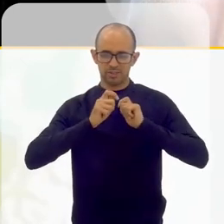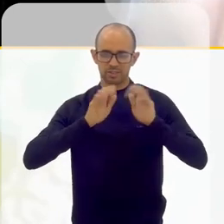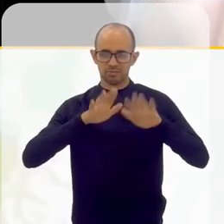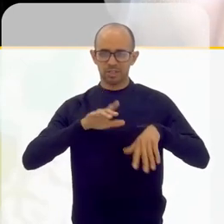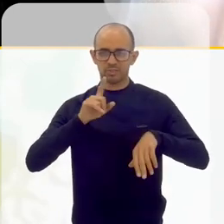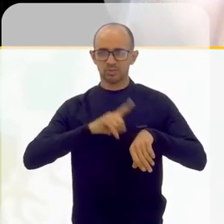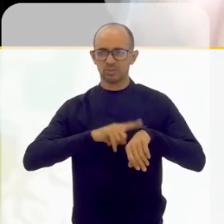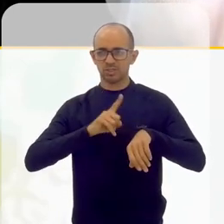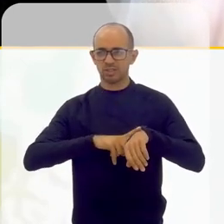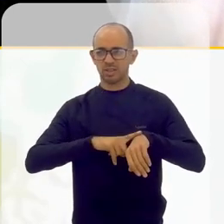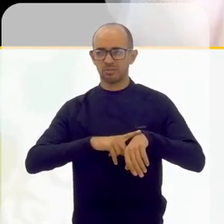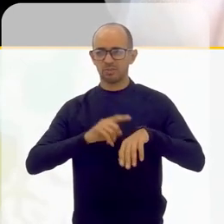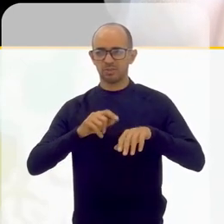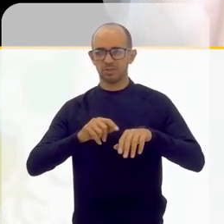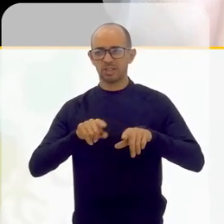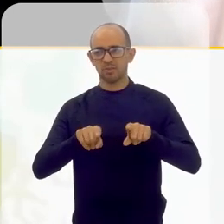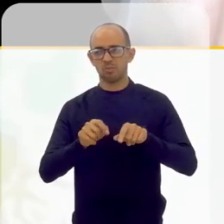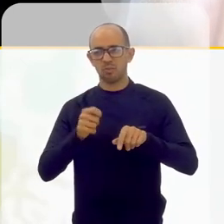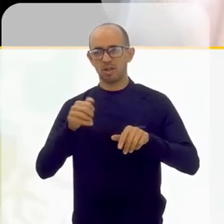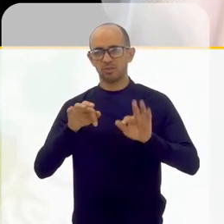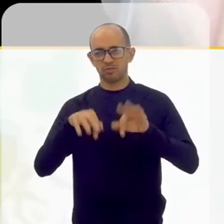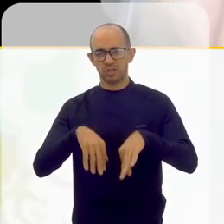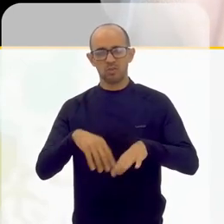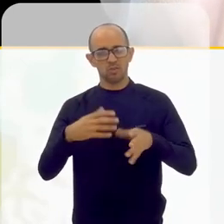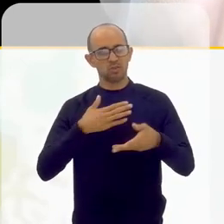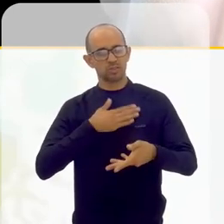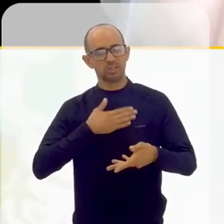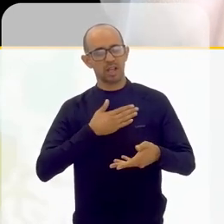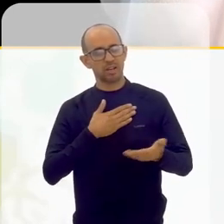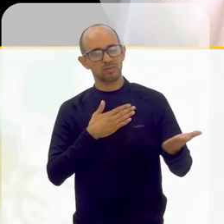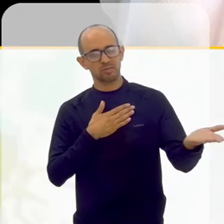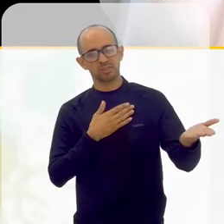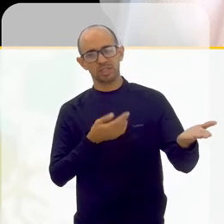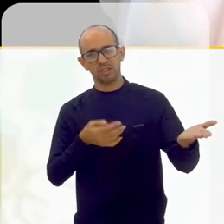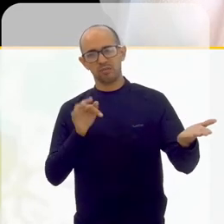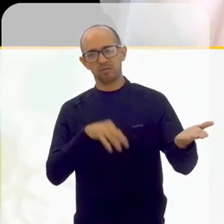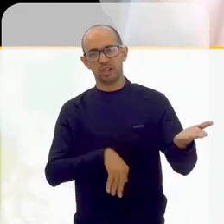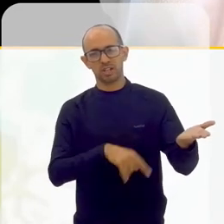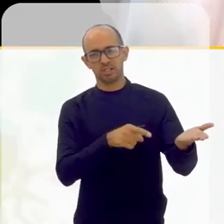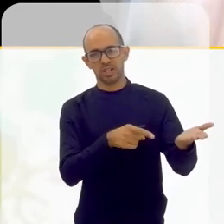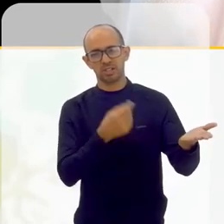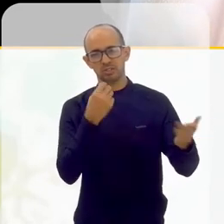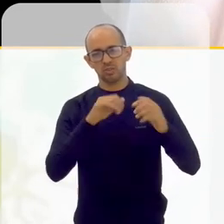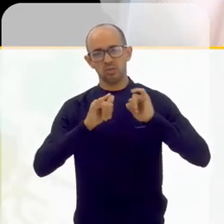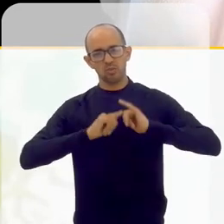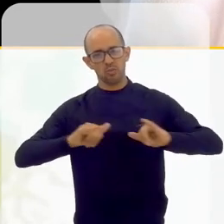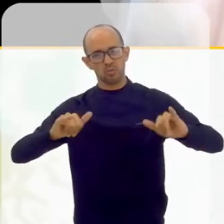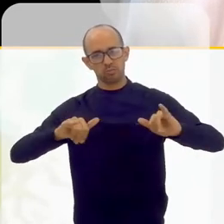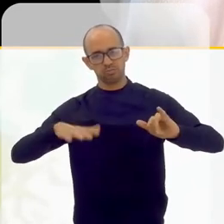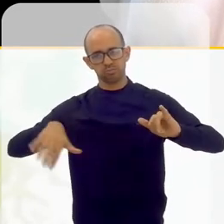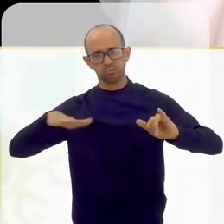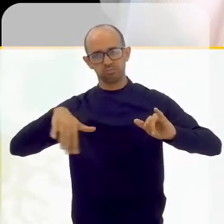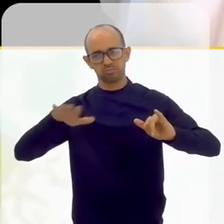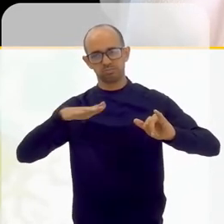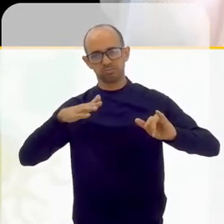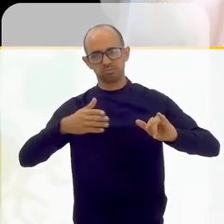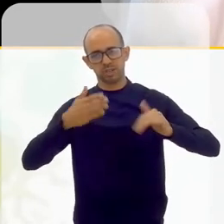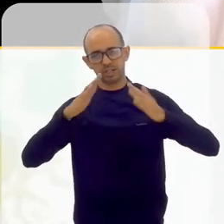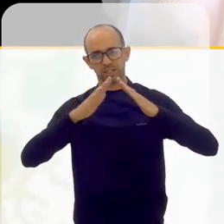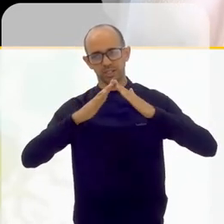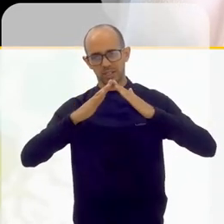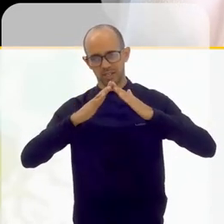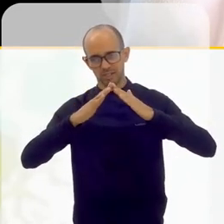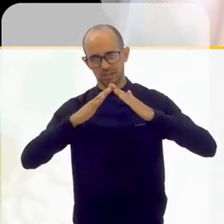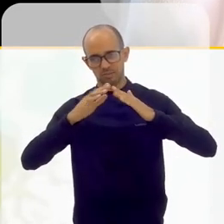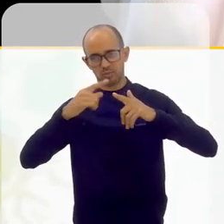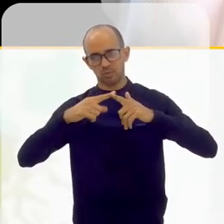tempo está estourando, Thales. E eu queria que você deixasse aqui um recado para quem está assistindo a gente. Porque eu sempre